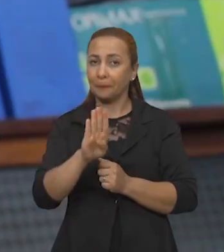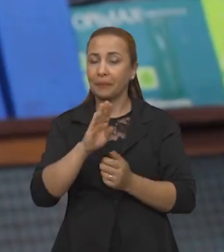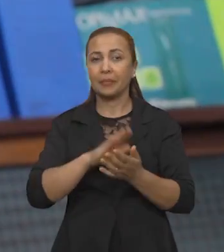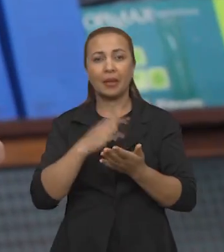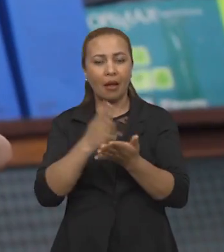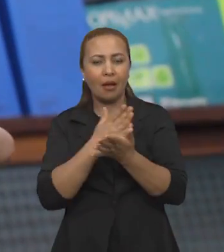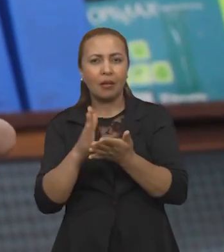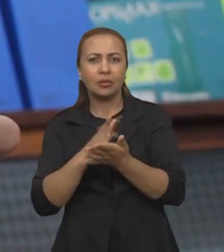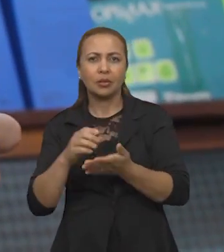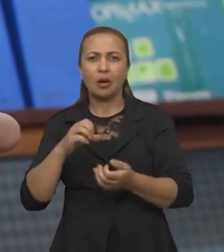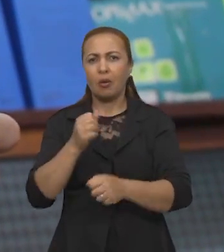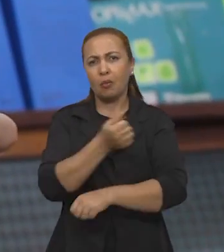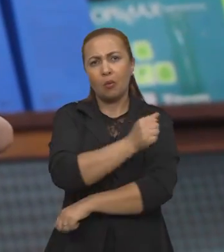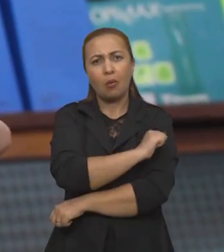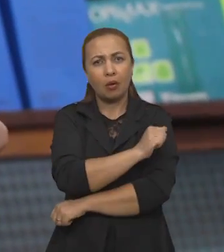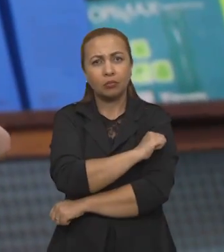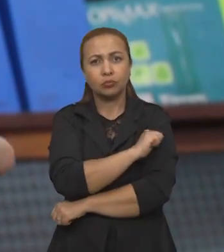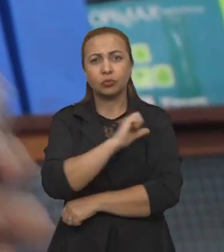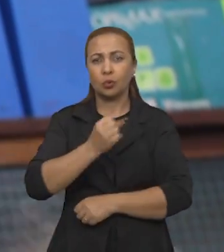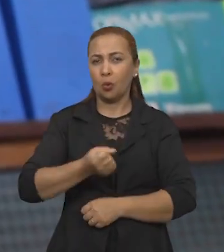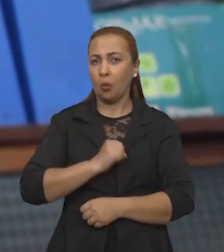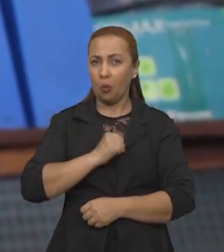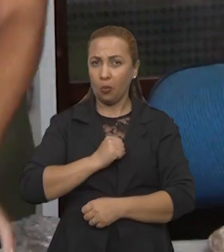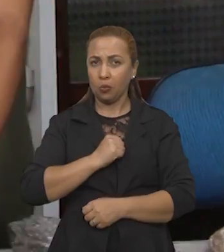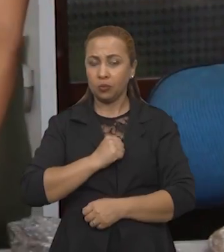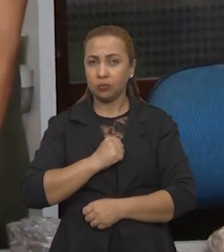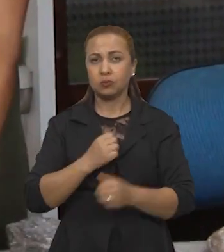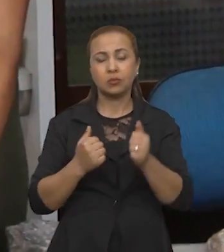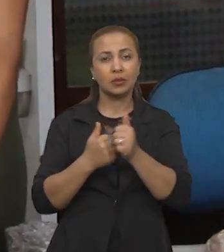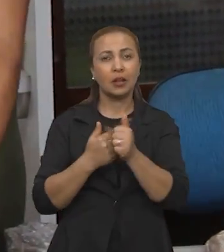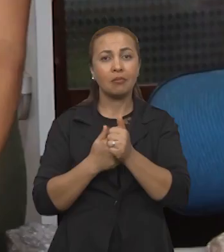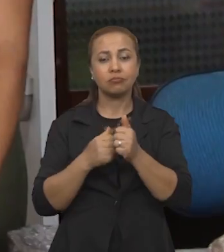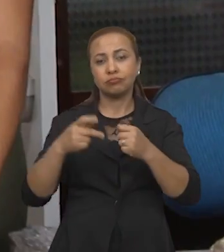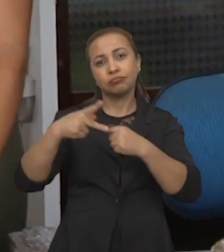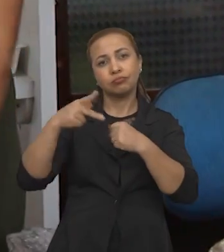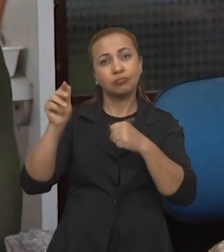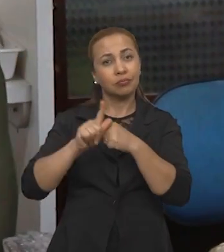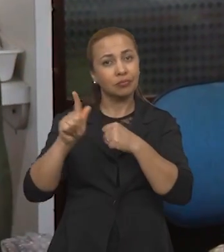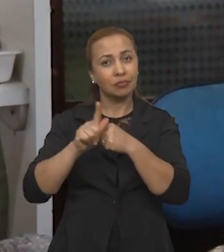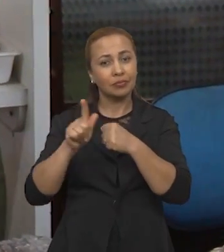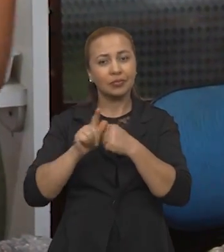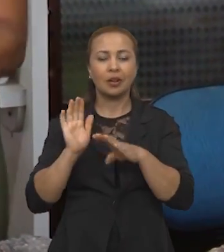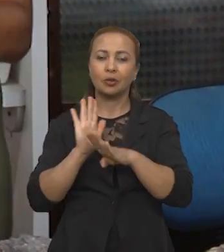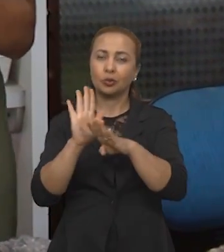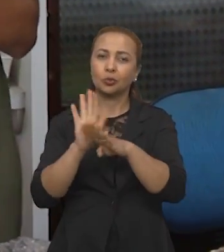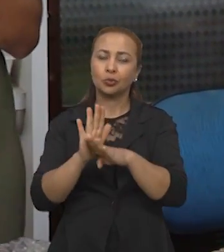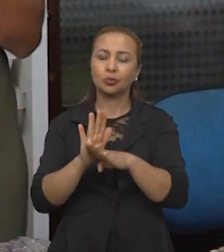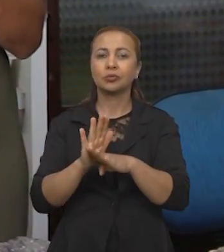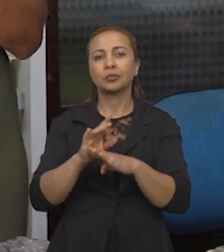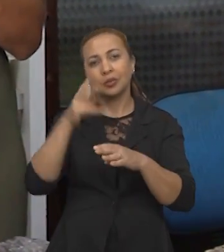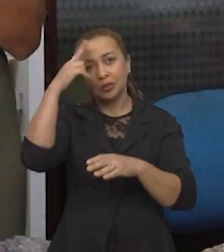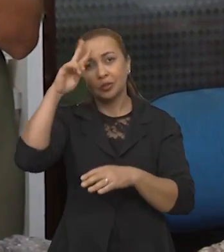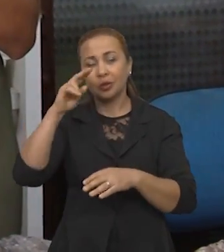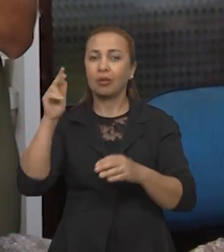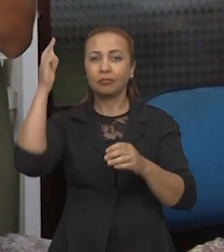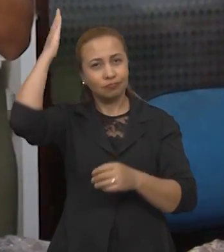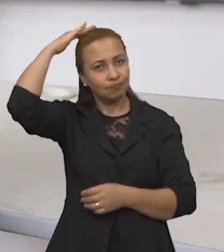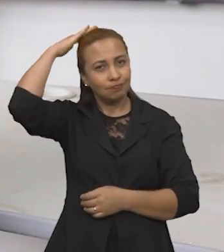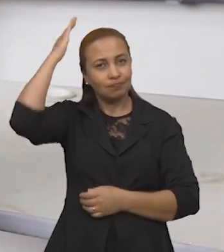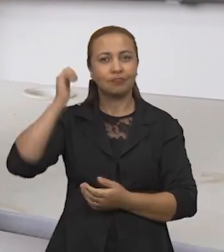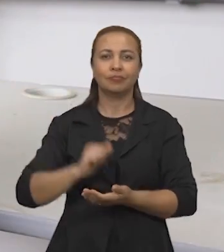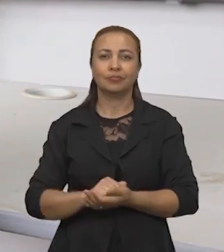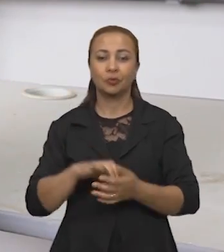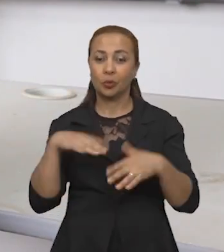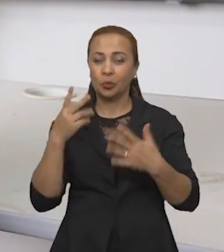Karen Moraes cursa o oitavo período da graduação. Ela é bolsista do projeto e está contribuindo com a história da Paraíba.